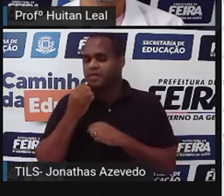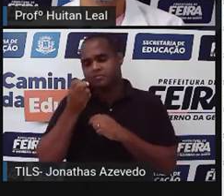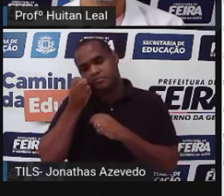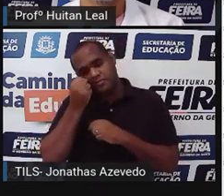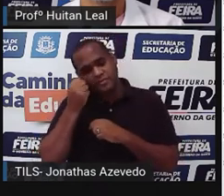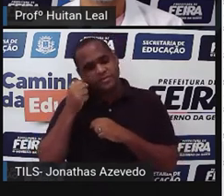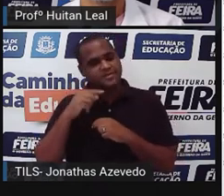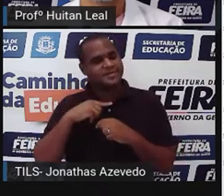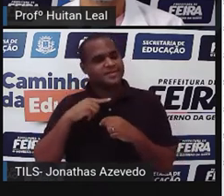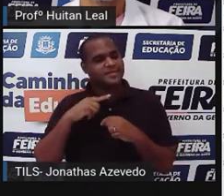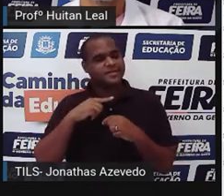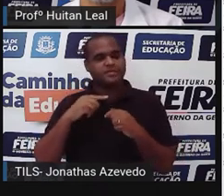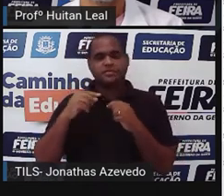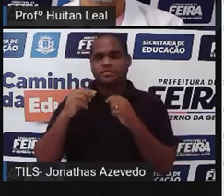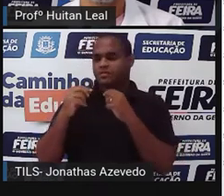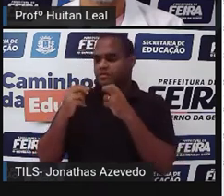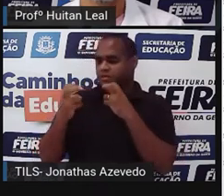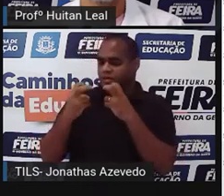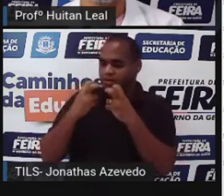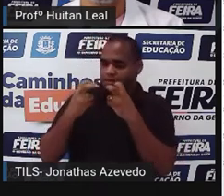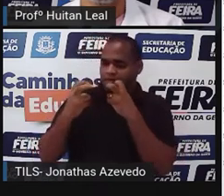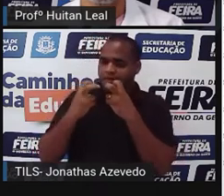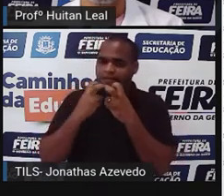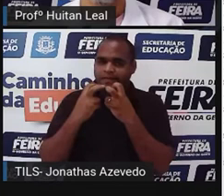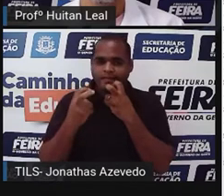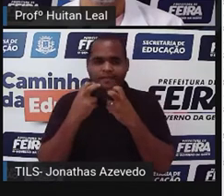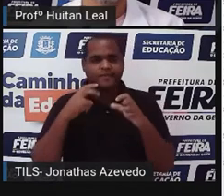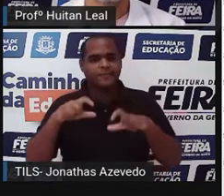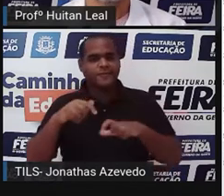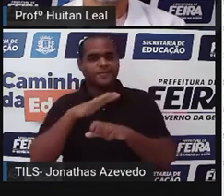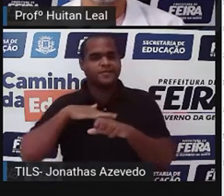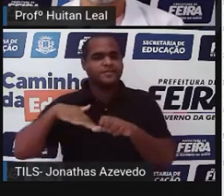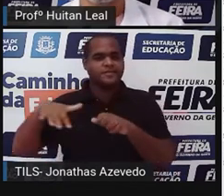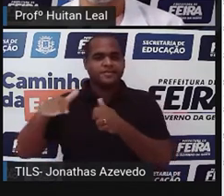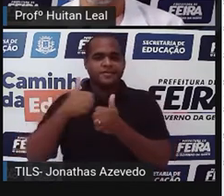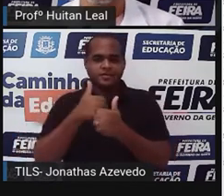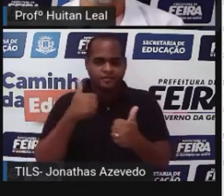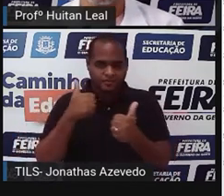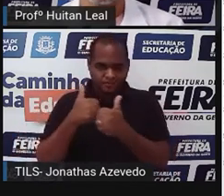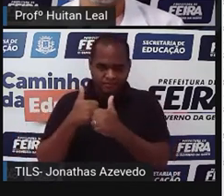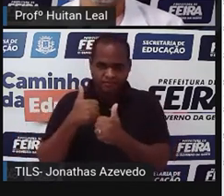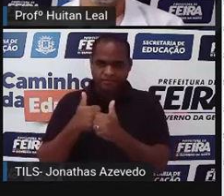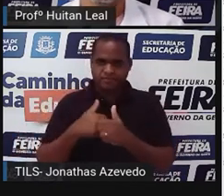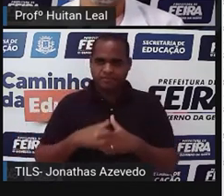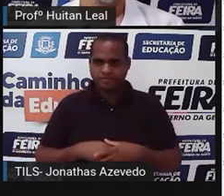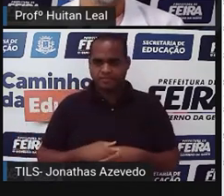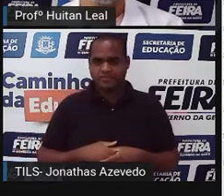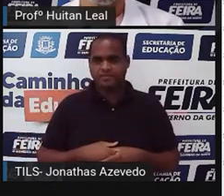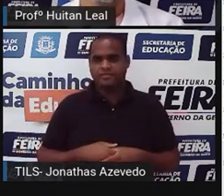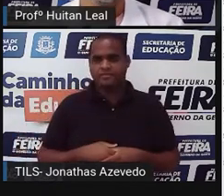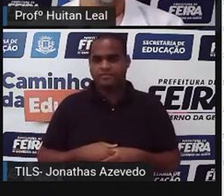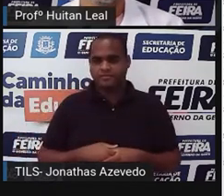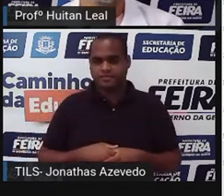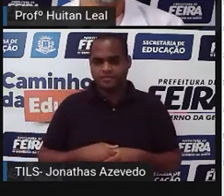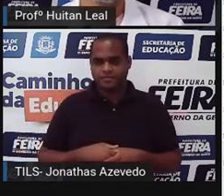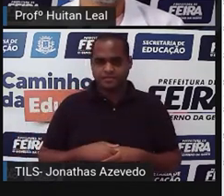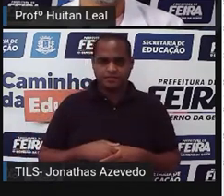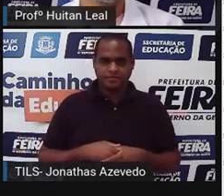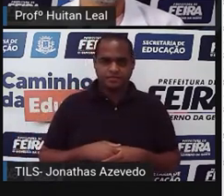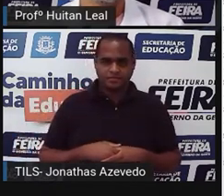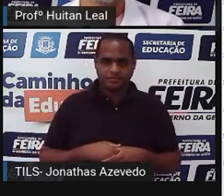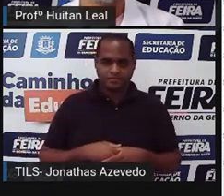gemidos nas redondezas. Vejam aqui, que aqui aparece também mais um